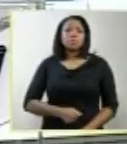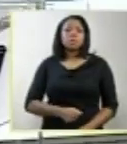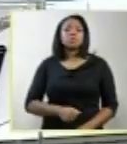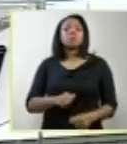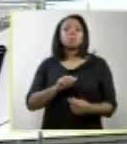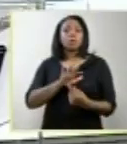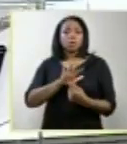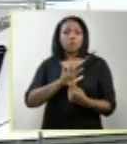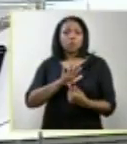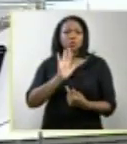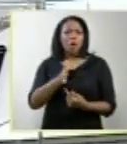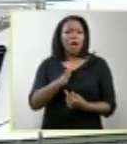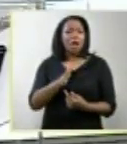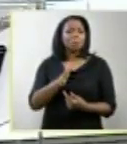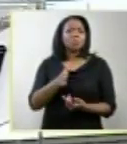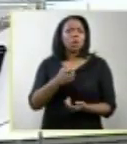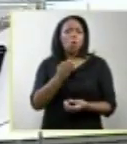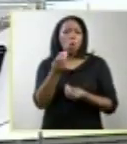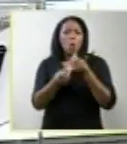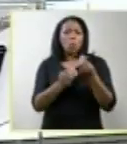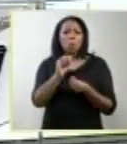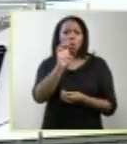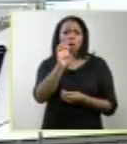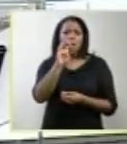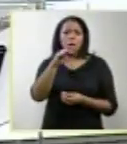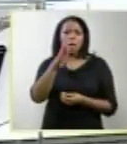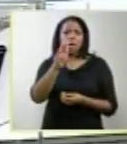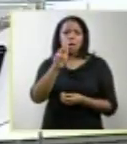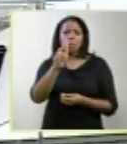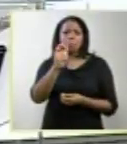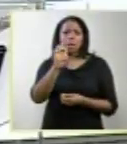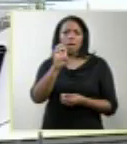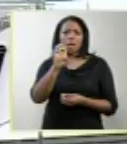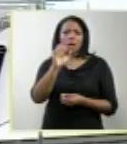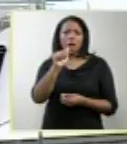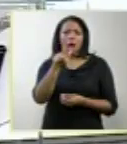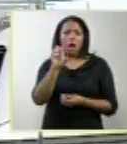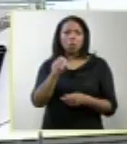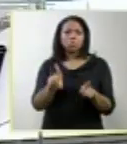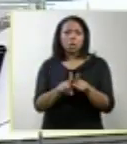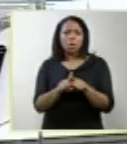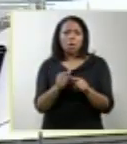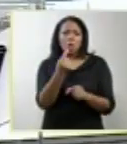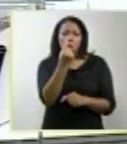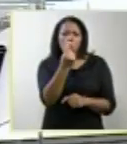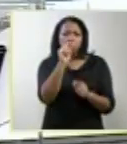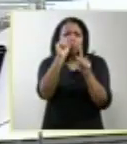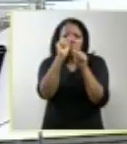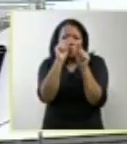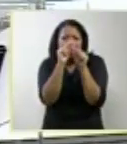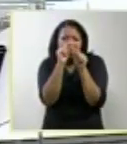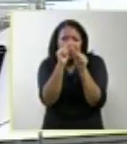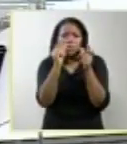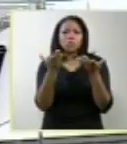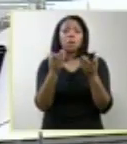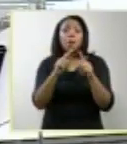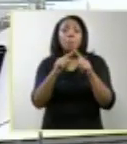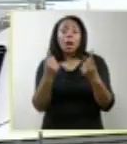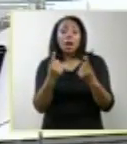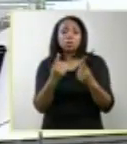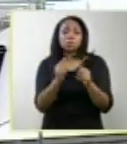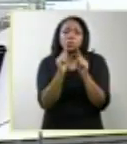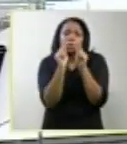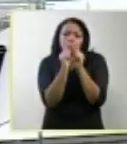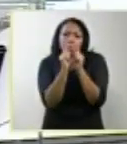época seria um embrião com a medida de aproximadamente de 1 a 2 milímetros de tamanho. Obviamente que num